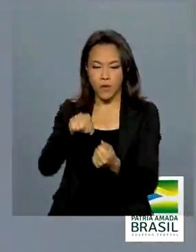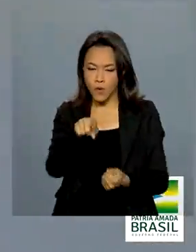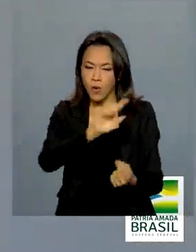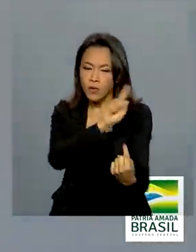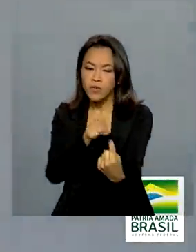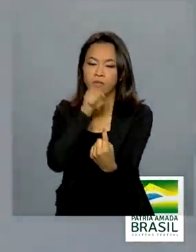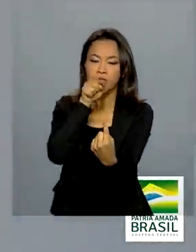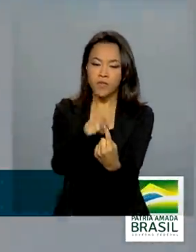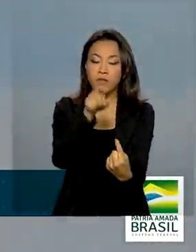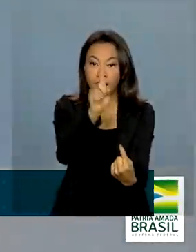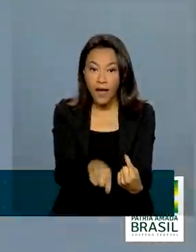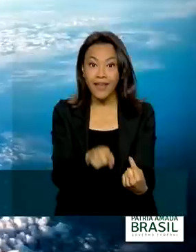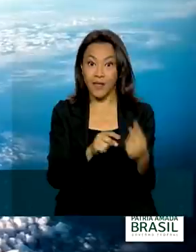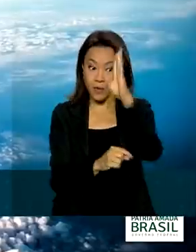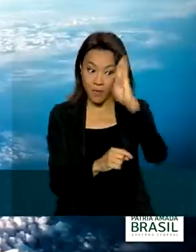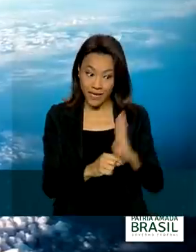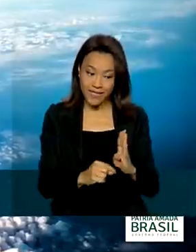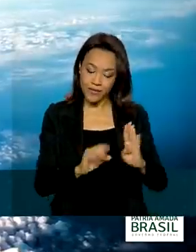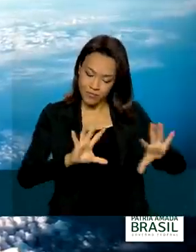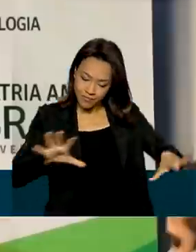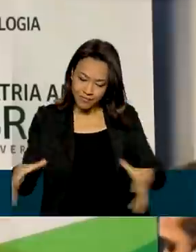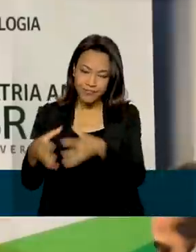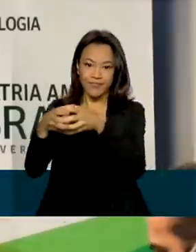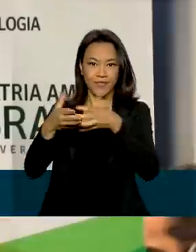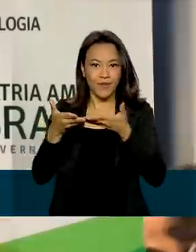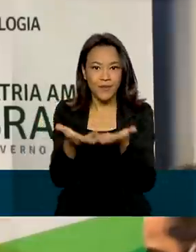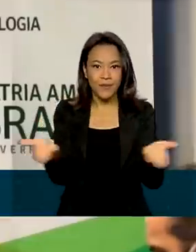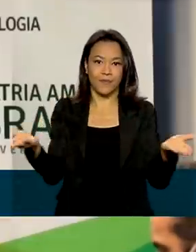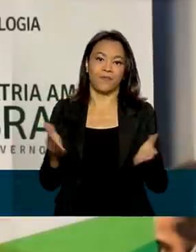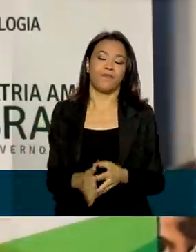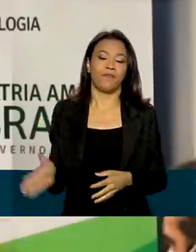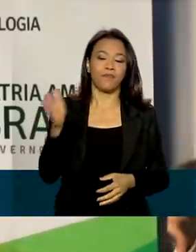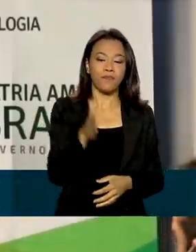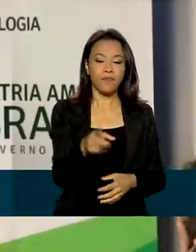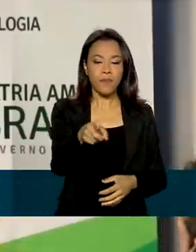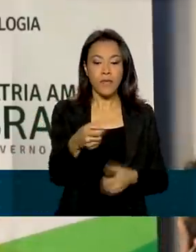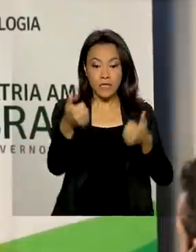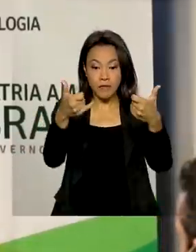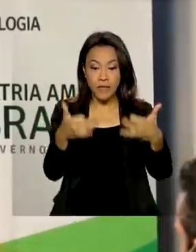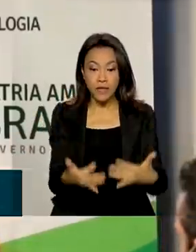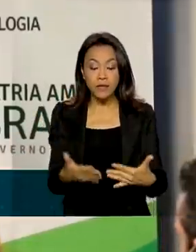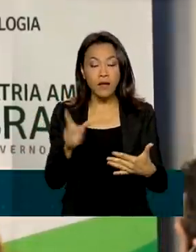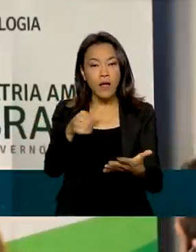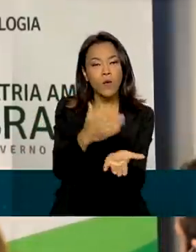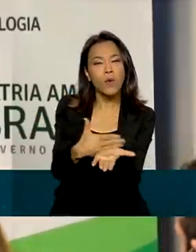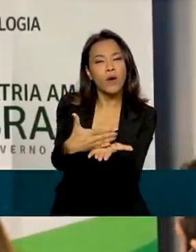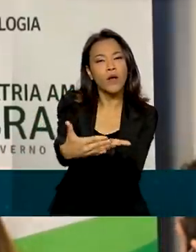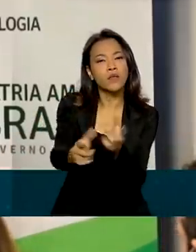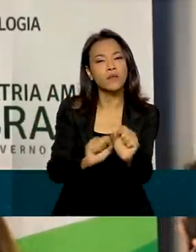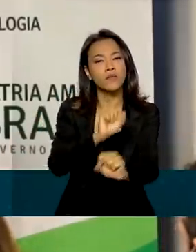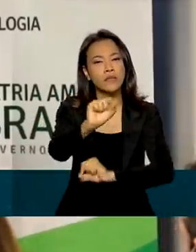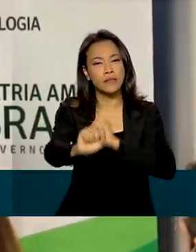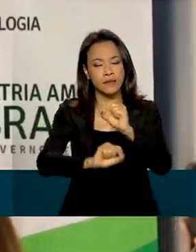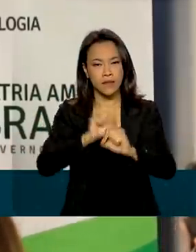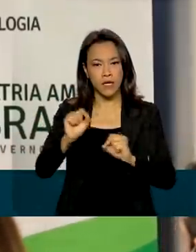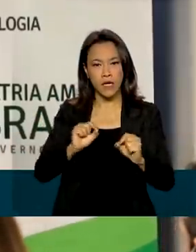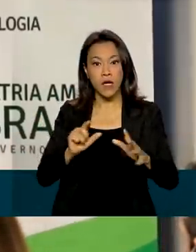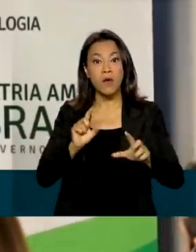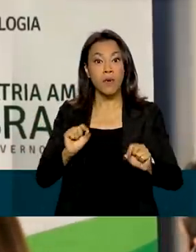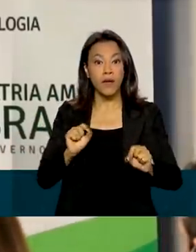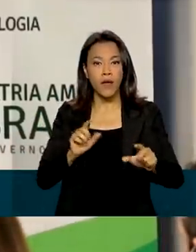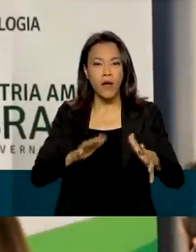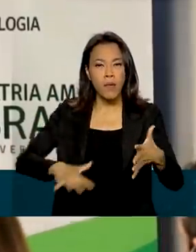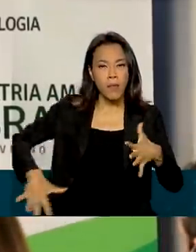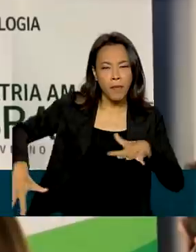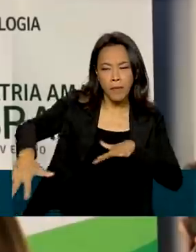maior inserção do Brasil nesse mercado. É o começo de uma onda para movimentar todo